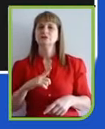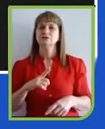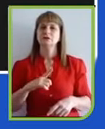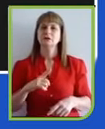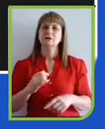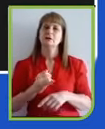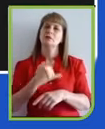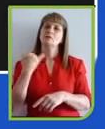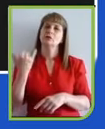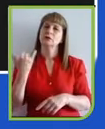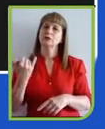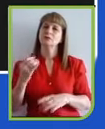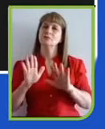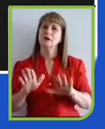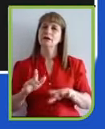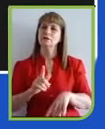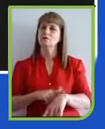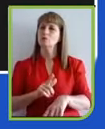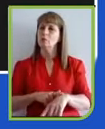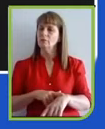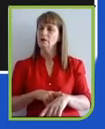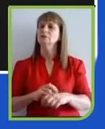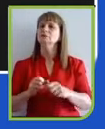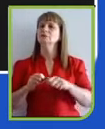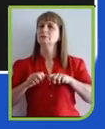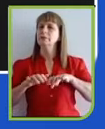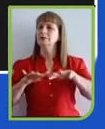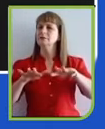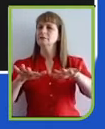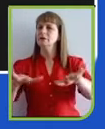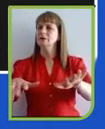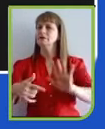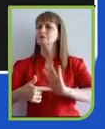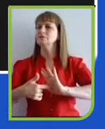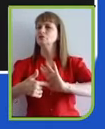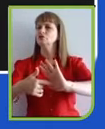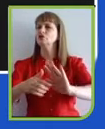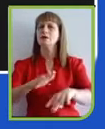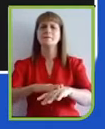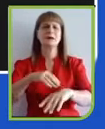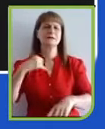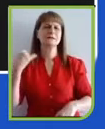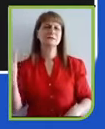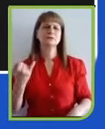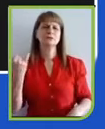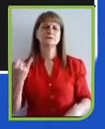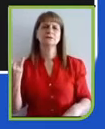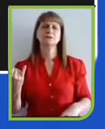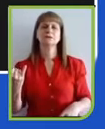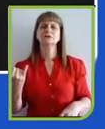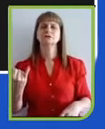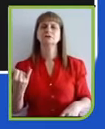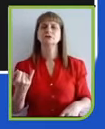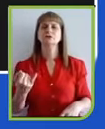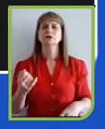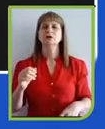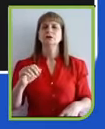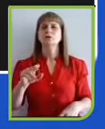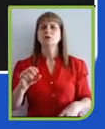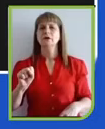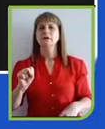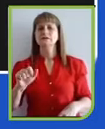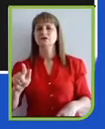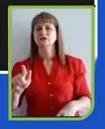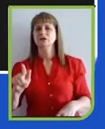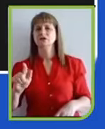uma das mais relevantes, não por acaso, um dos principais temas de ESG relacionados ao S, e os